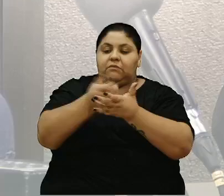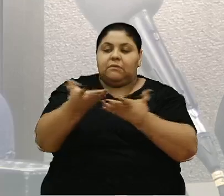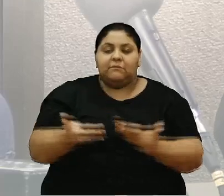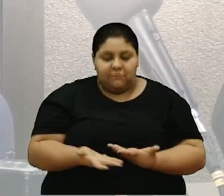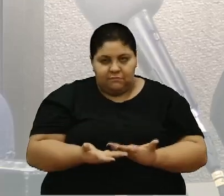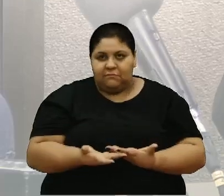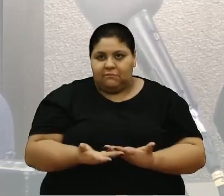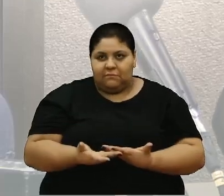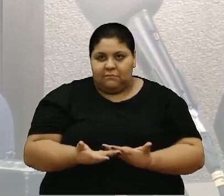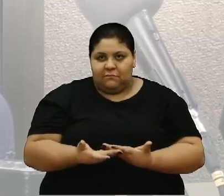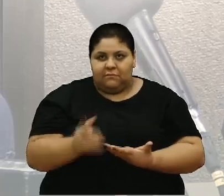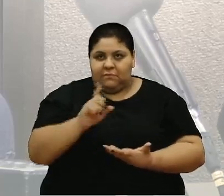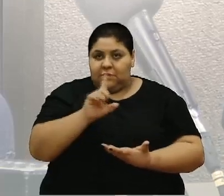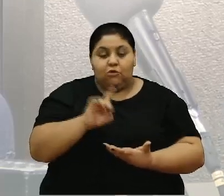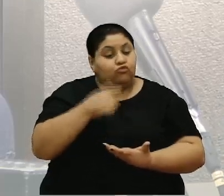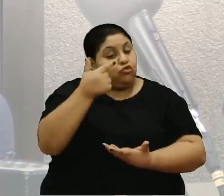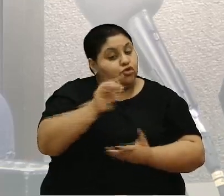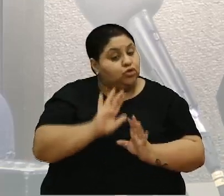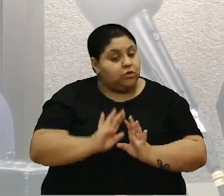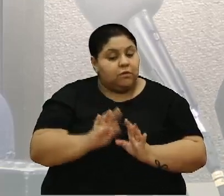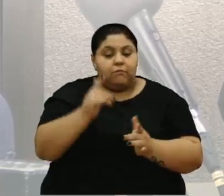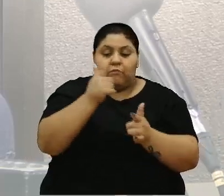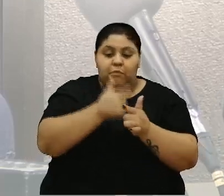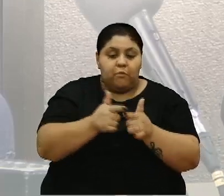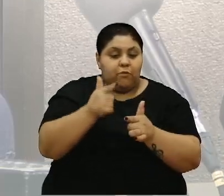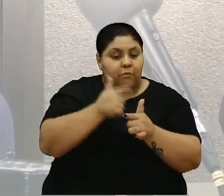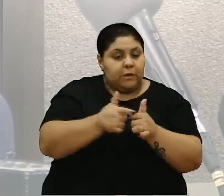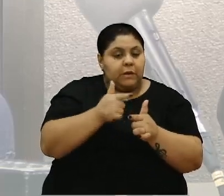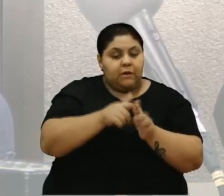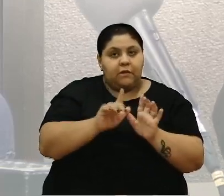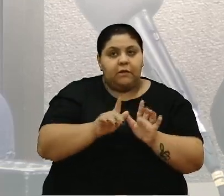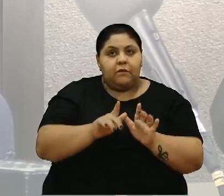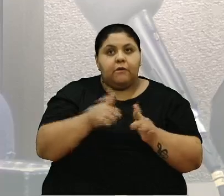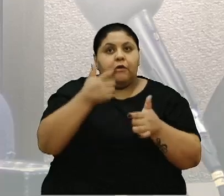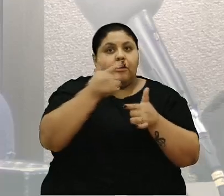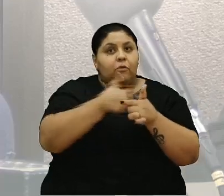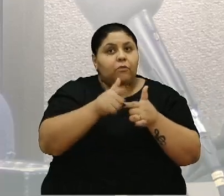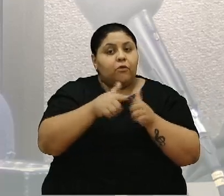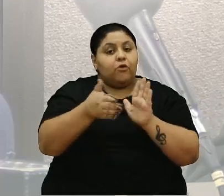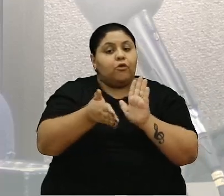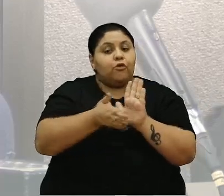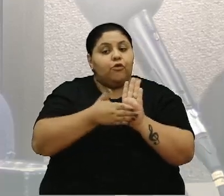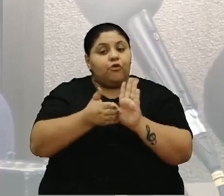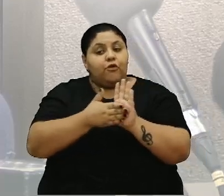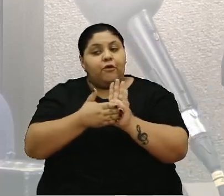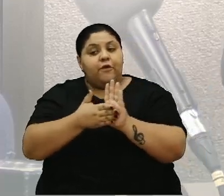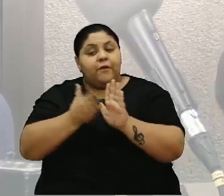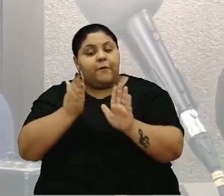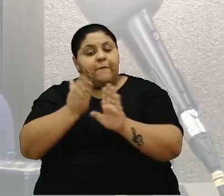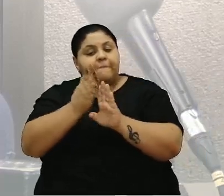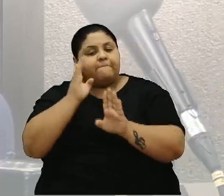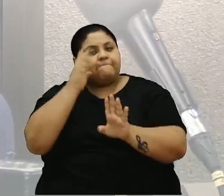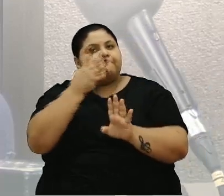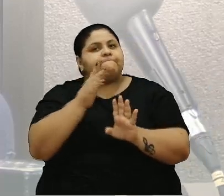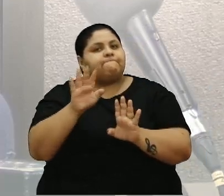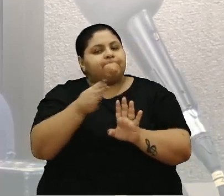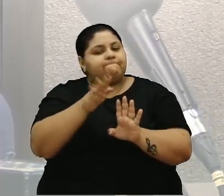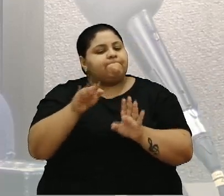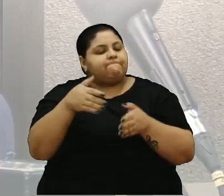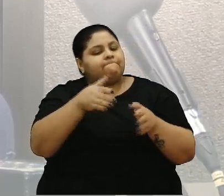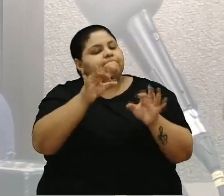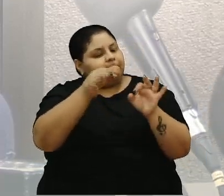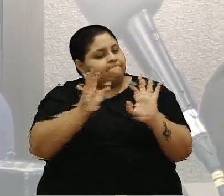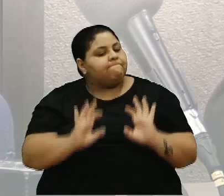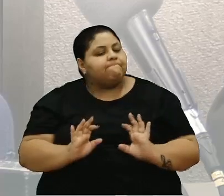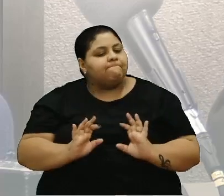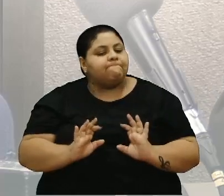E não só, de novo, problema, problema, problema. Mas problema e proposta e até achar a solução e é por aí que nós estamos achando a solução.